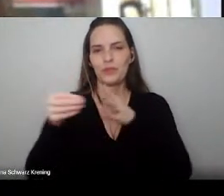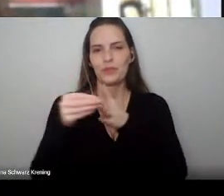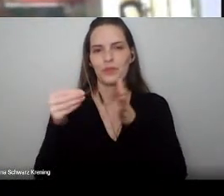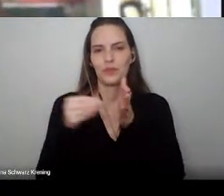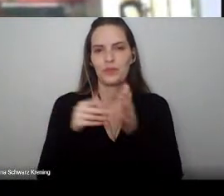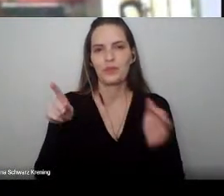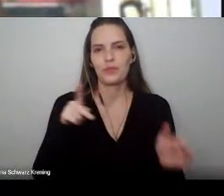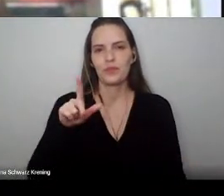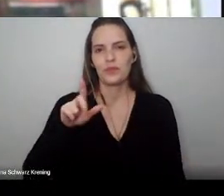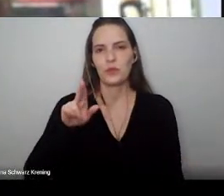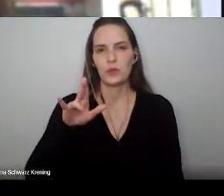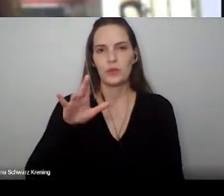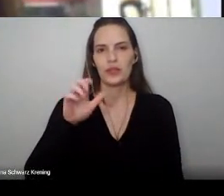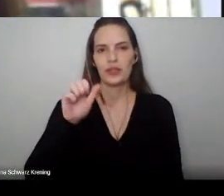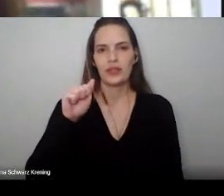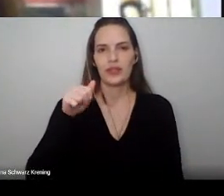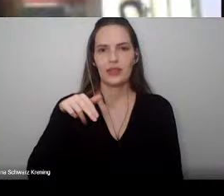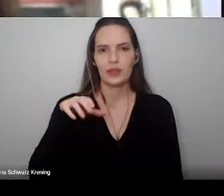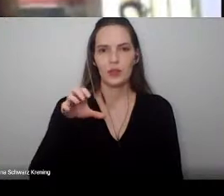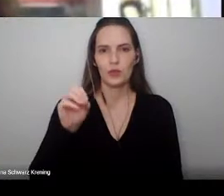Luciano Costa Blumberg.